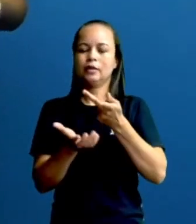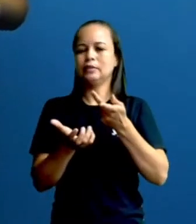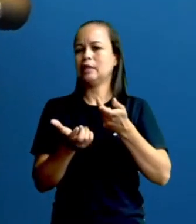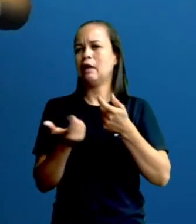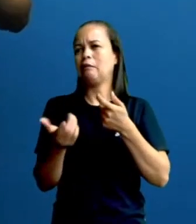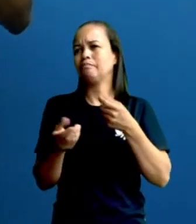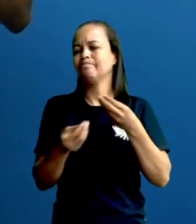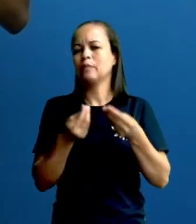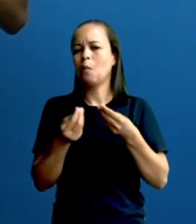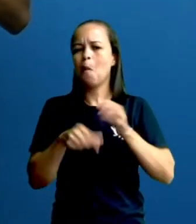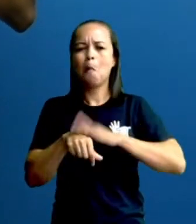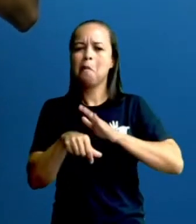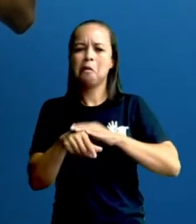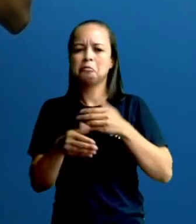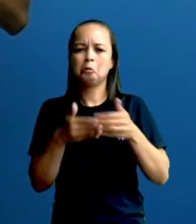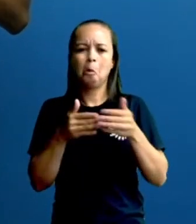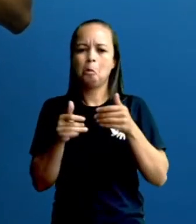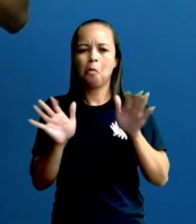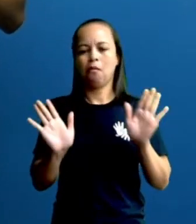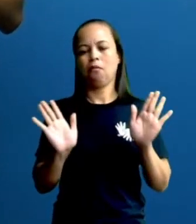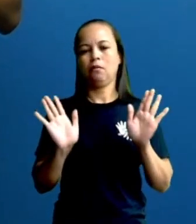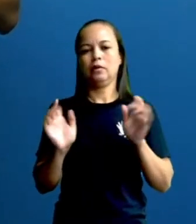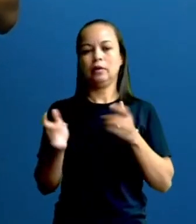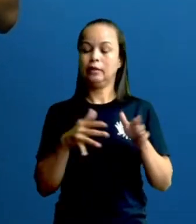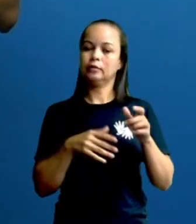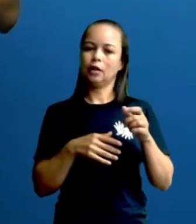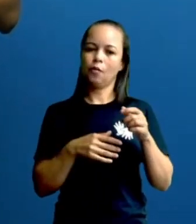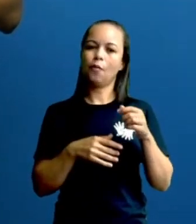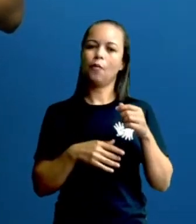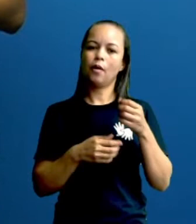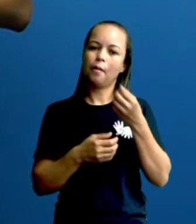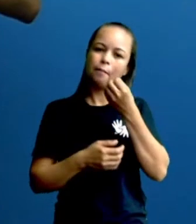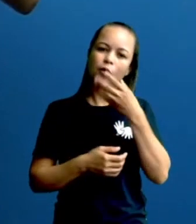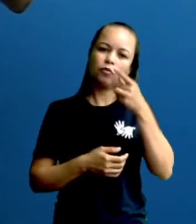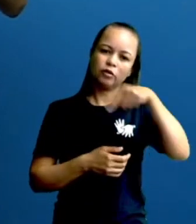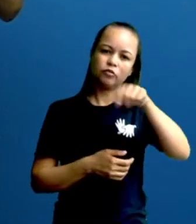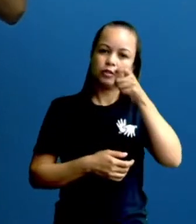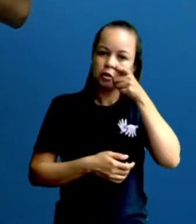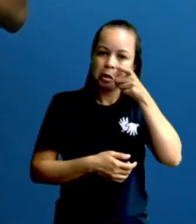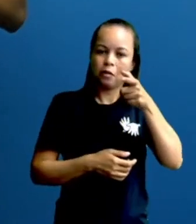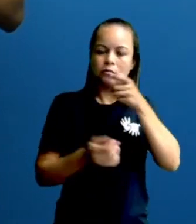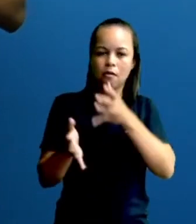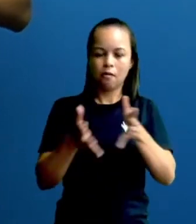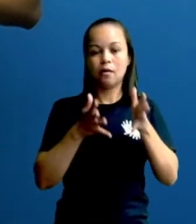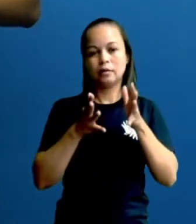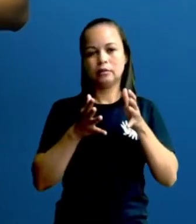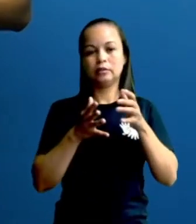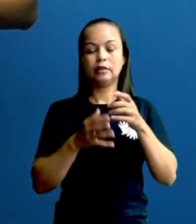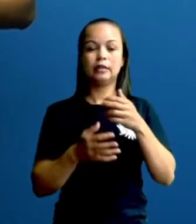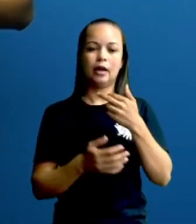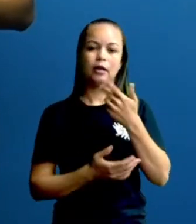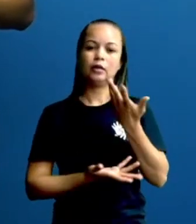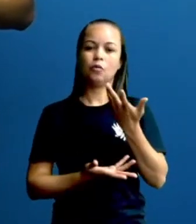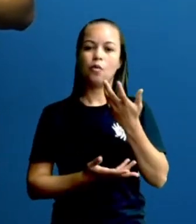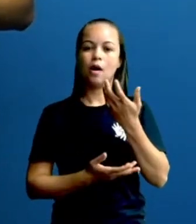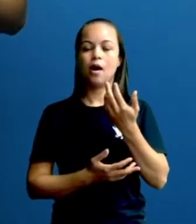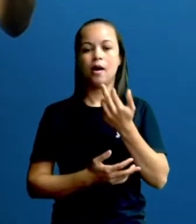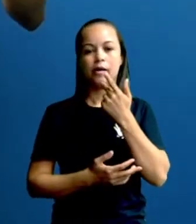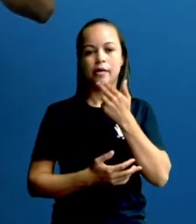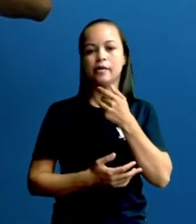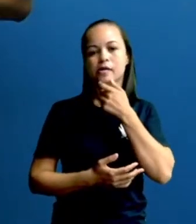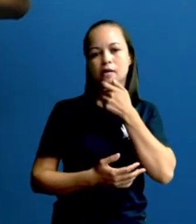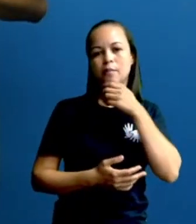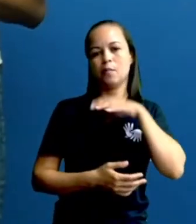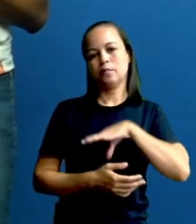situação. Então, é bom vocês ficarem ligadinhos a essas diferenças, que na língua portuguesa também existe, certo?